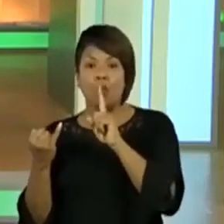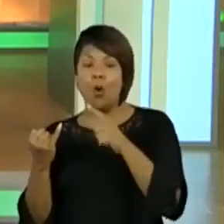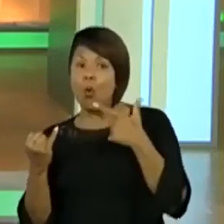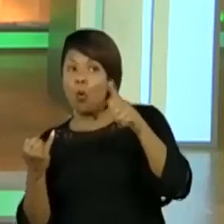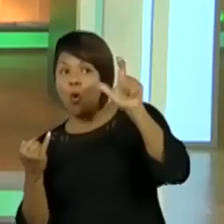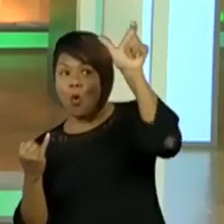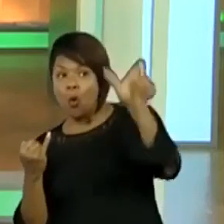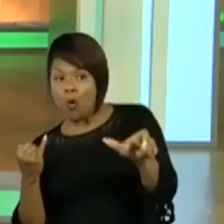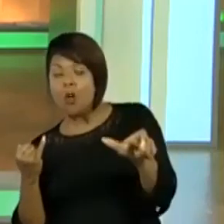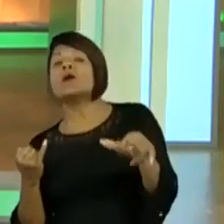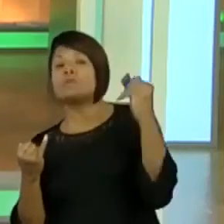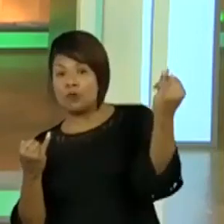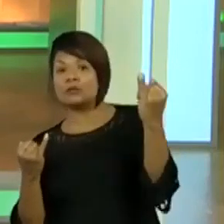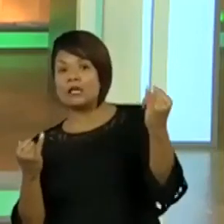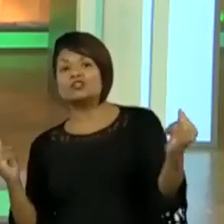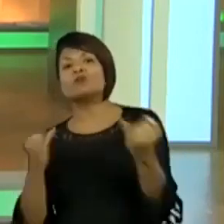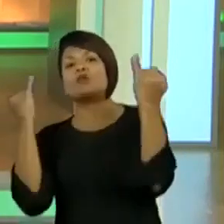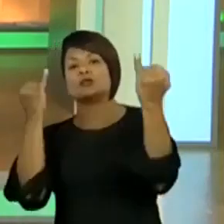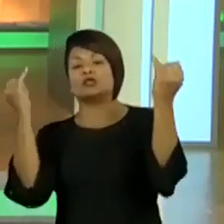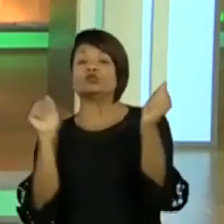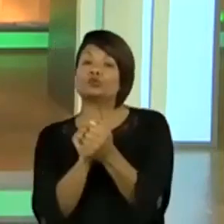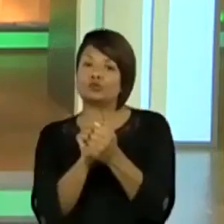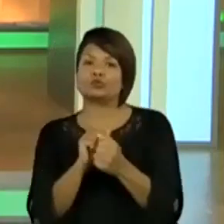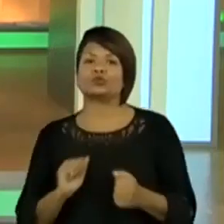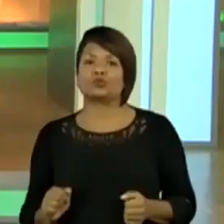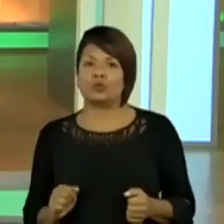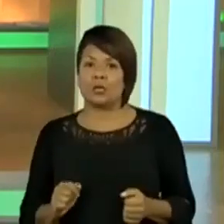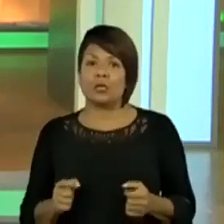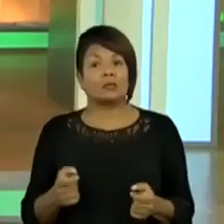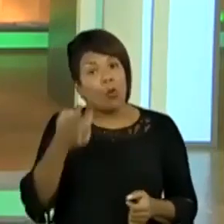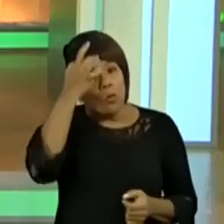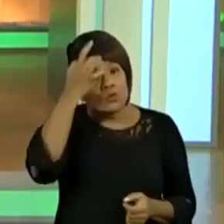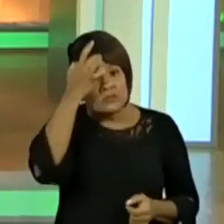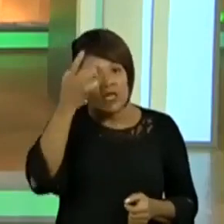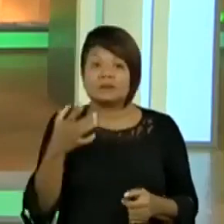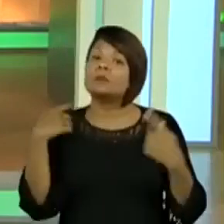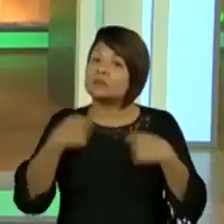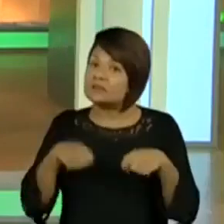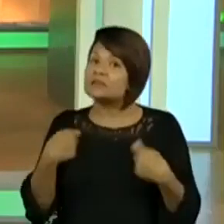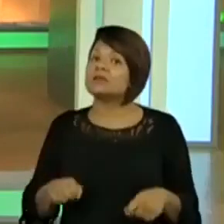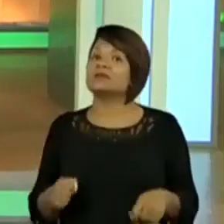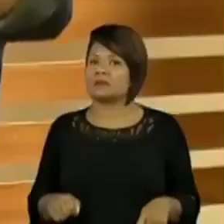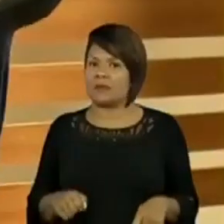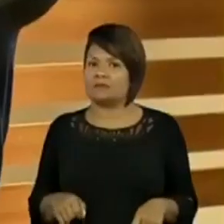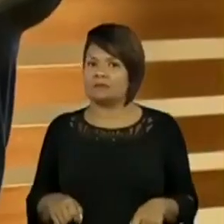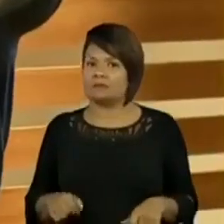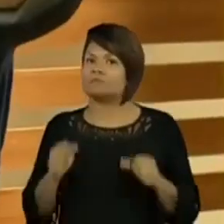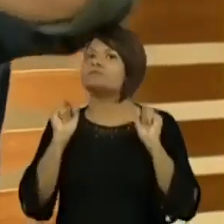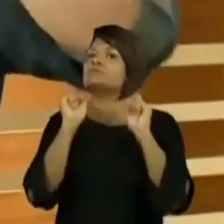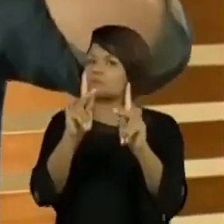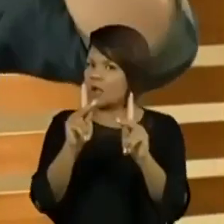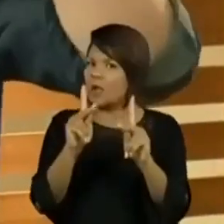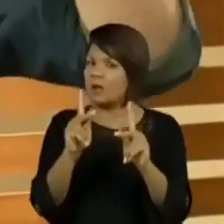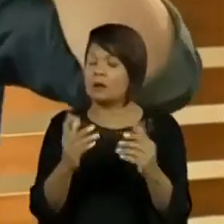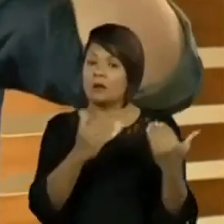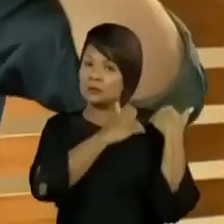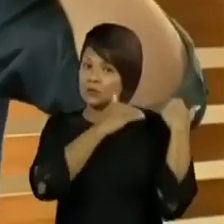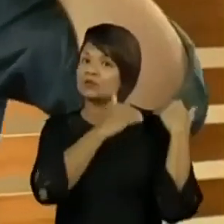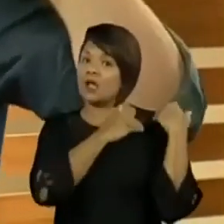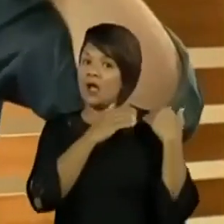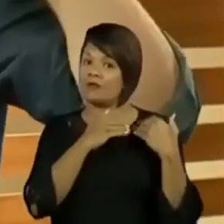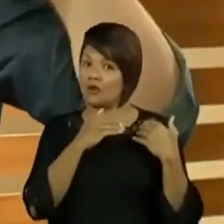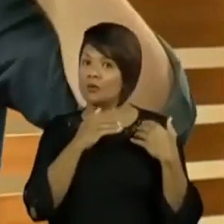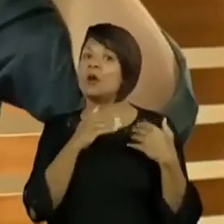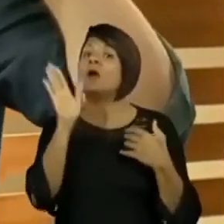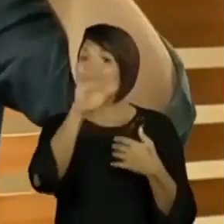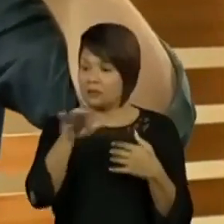Ninguém. Por isso que a gente está discutindo esses problemas urbanos e, ó, levando um pouco de consciência para essa molecada. Responsáveis? Eles